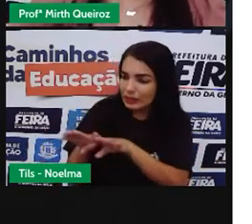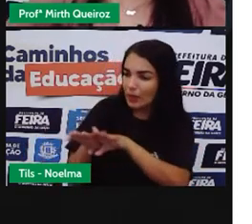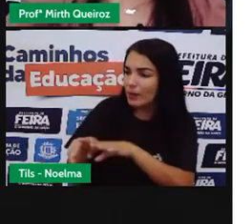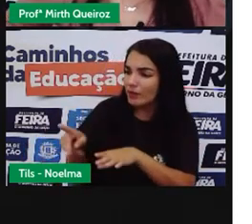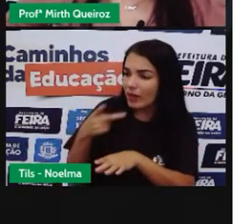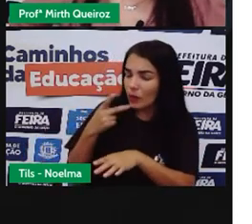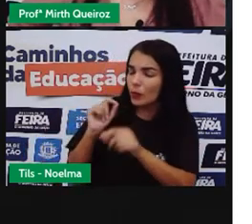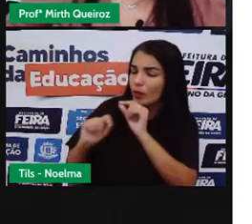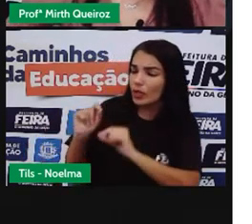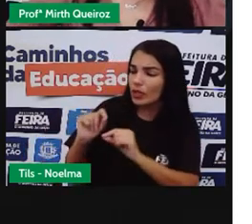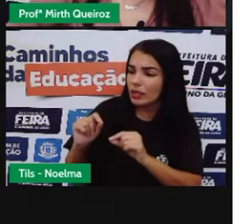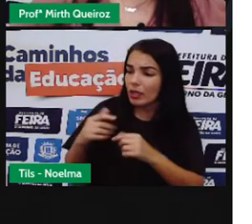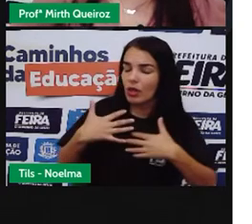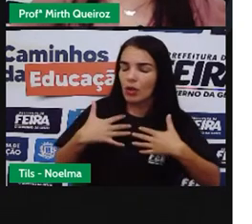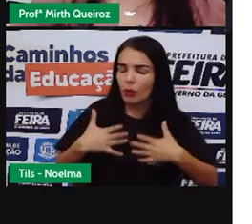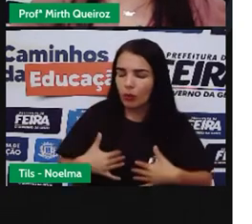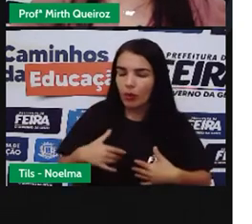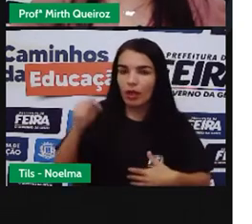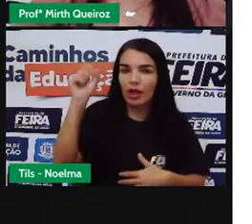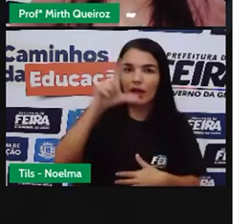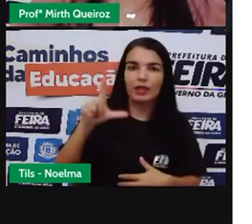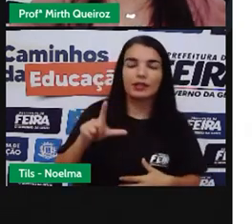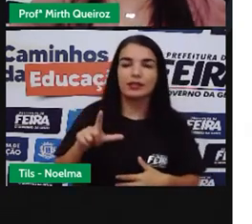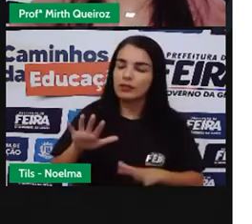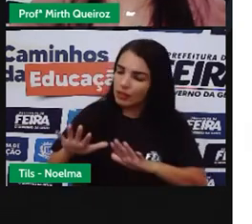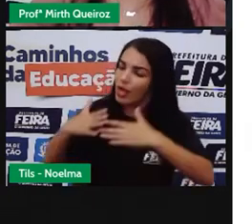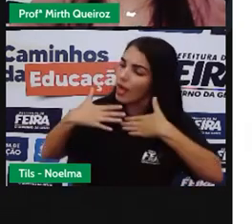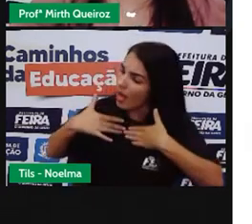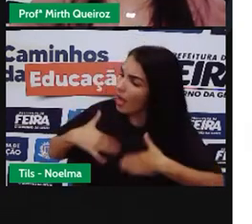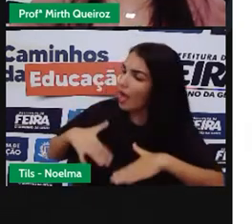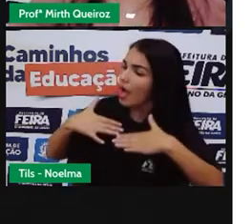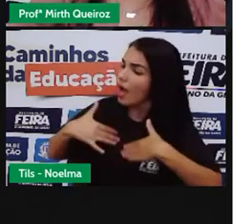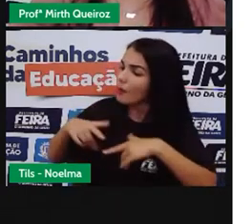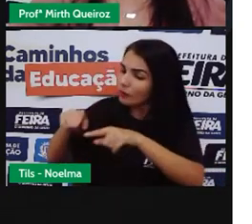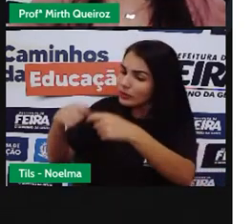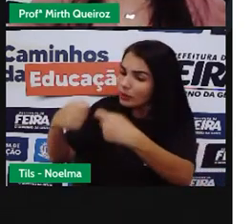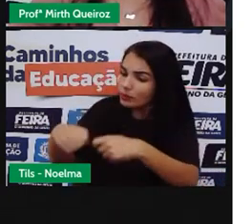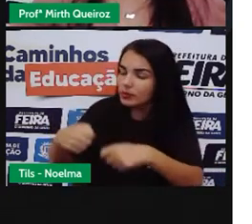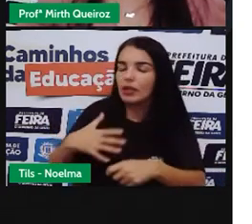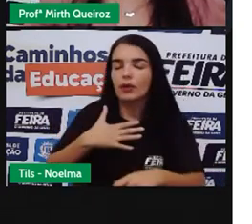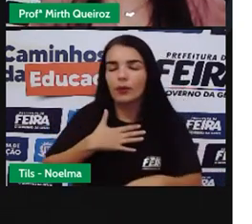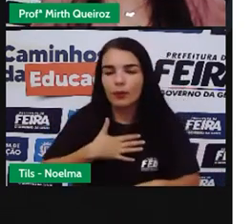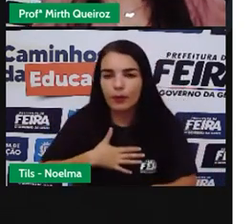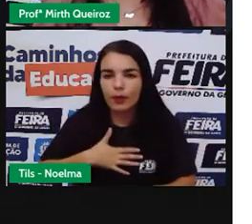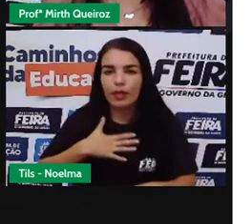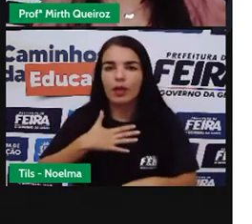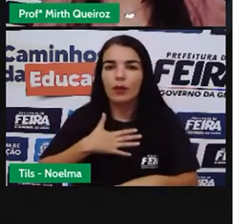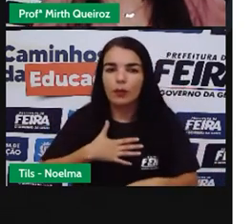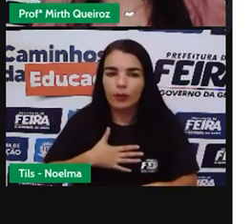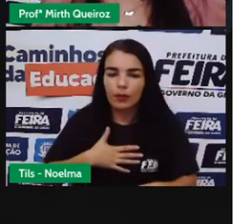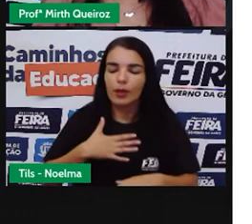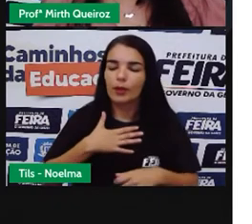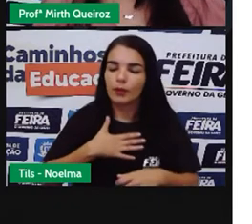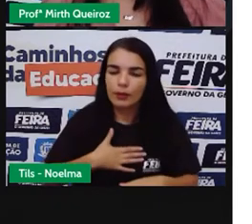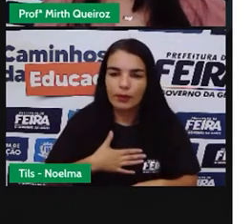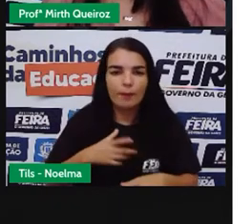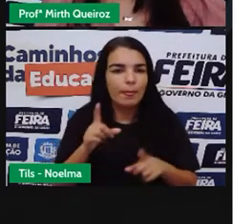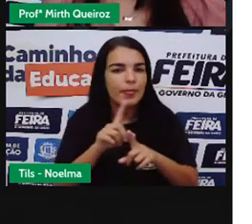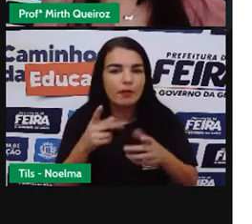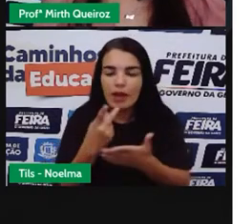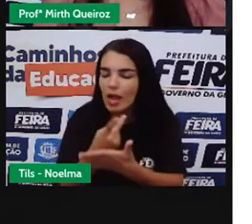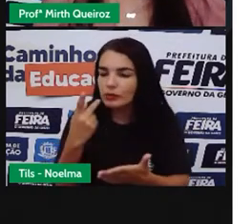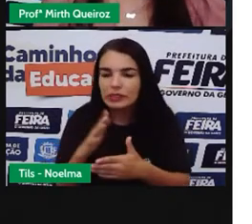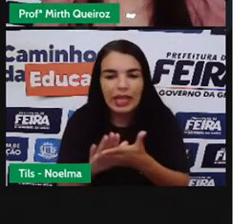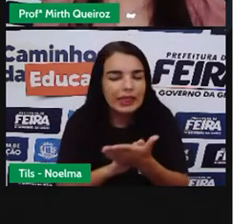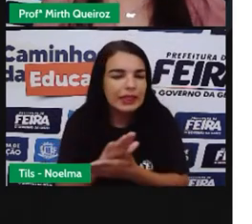consternado e levemente azul. Calma. Isso. Pronto. Fique tranquilo. Não vai